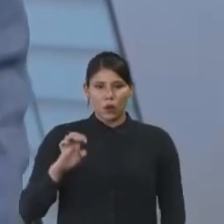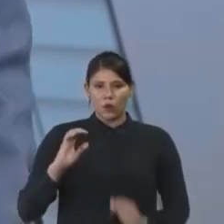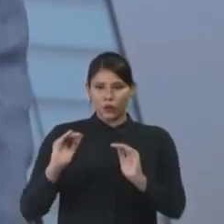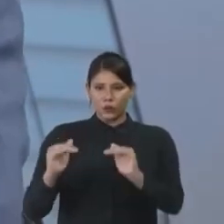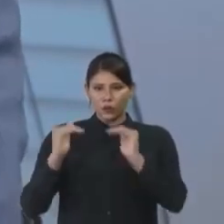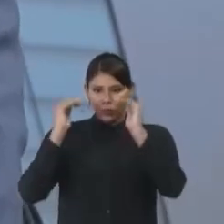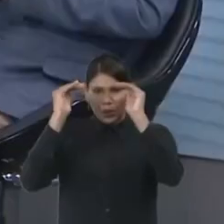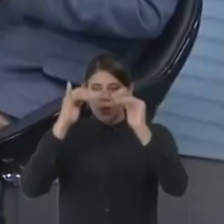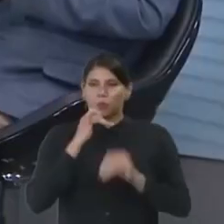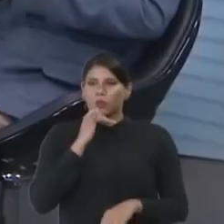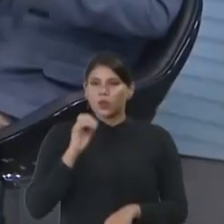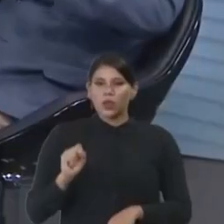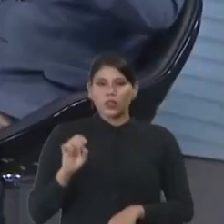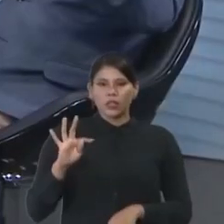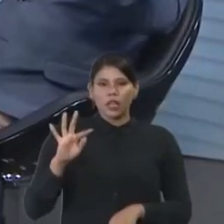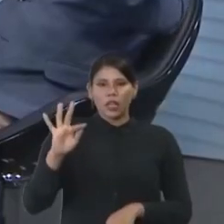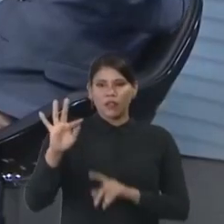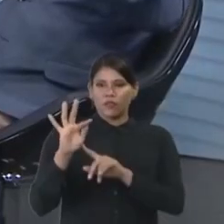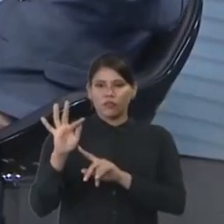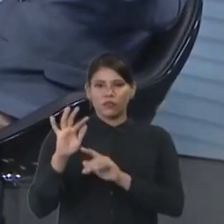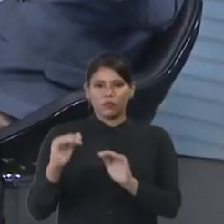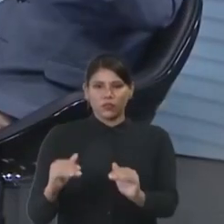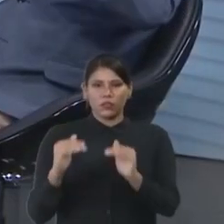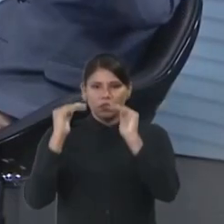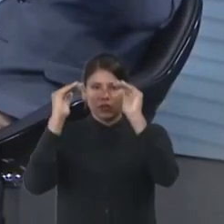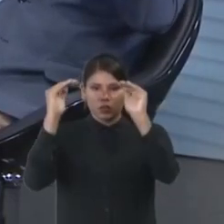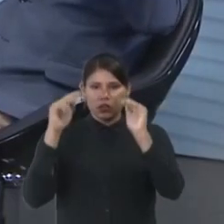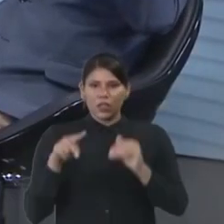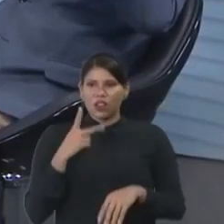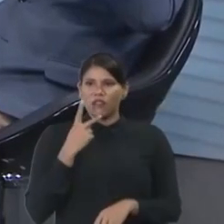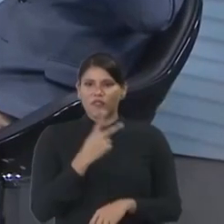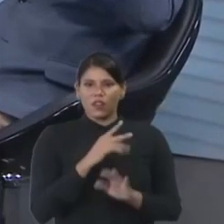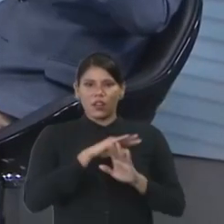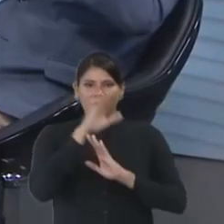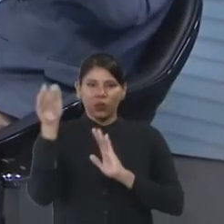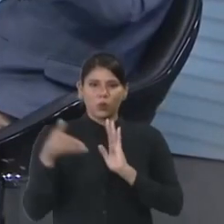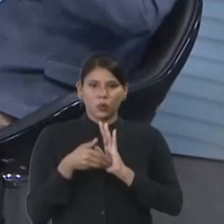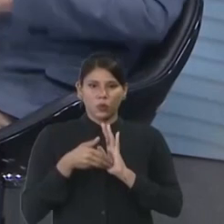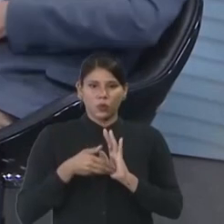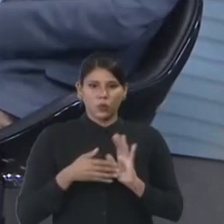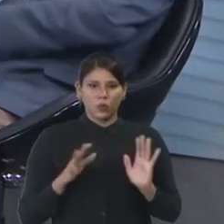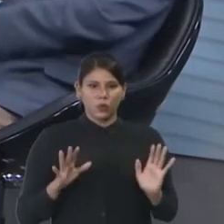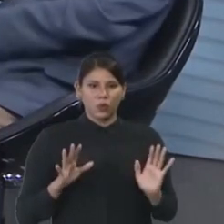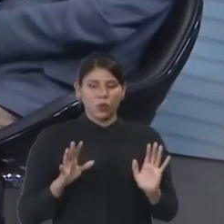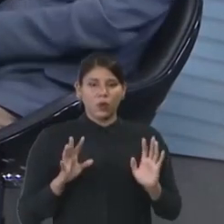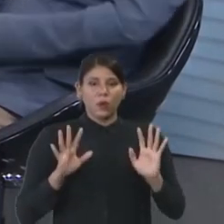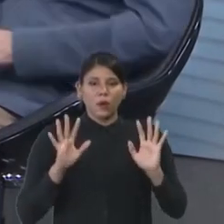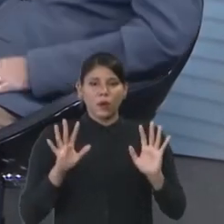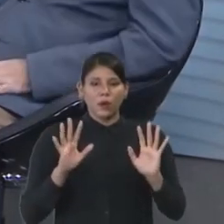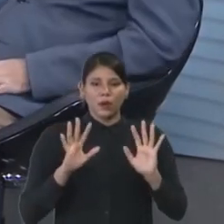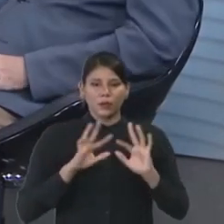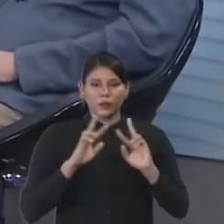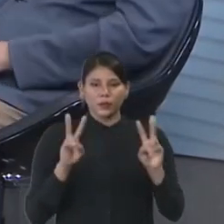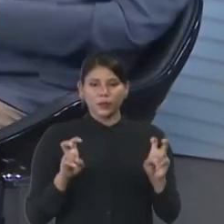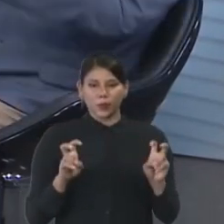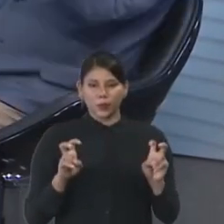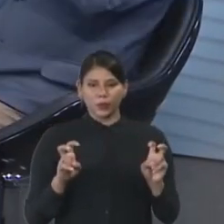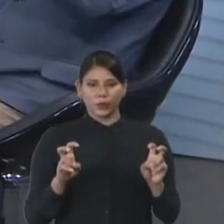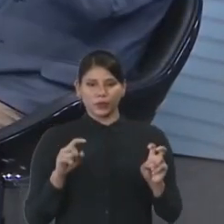Supremo, porque o Supremo brasileiro, ele se pronuncia sobre tudo, é um negócio impressionante, e sobre os outros. Porque